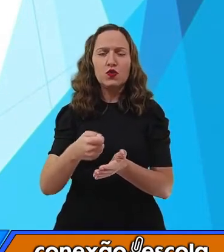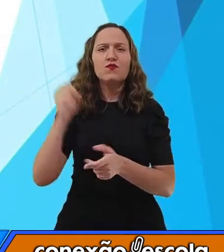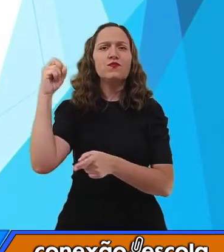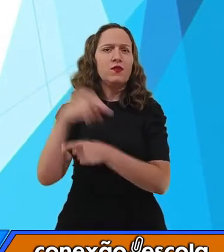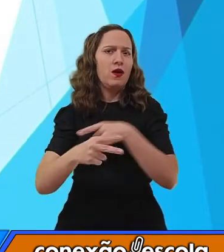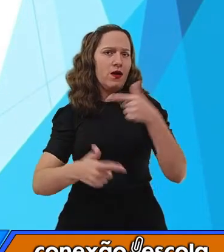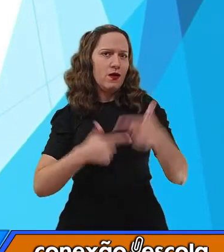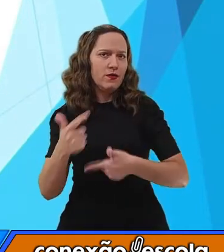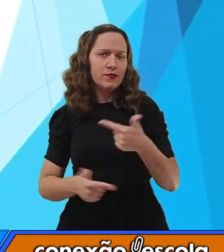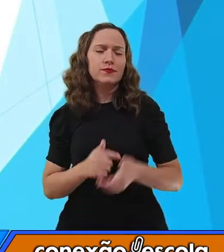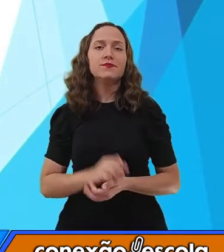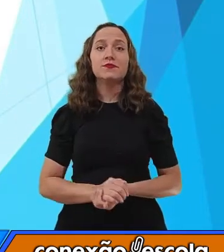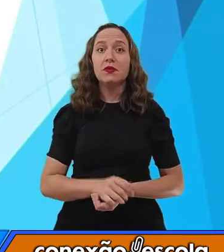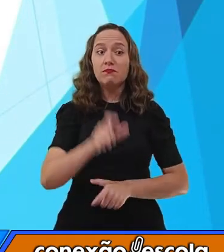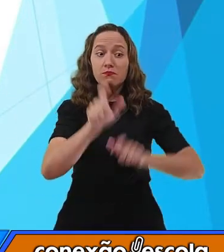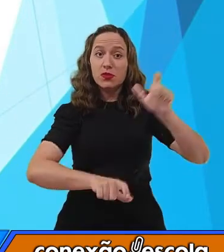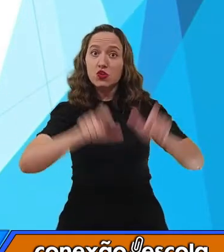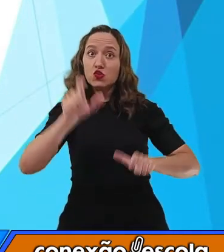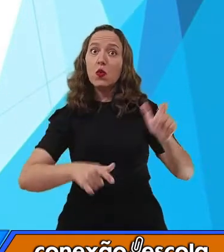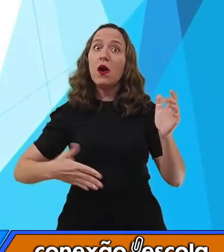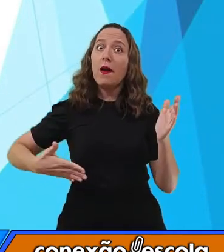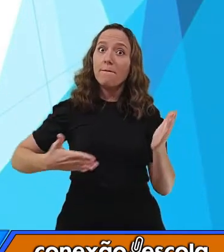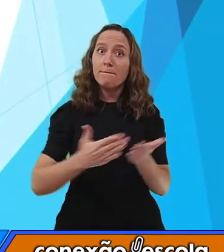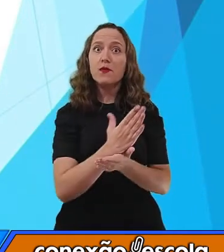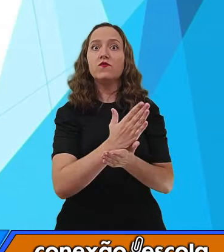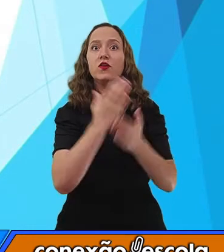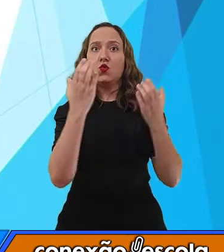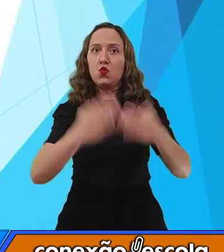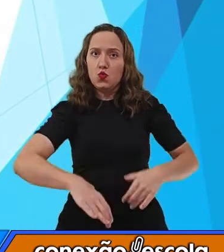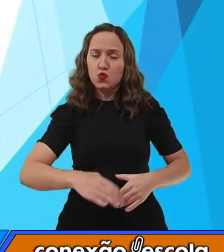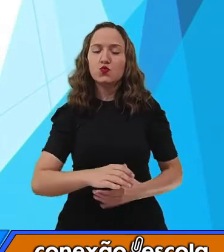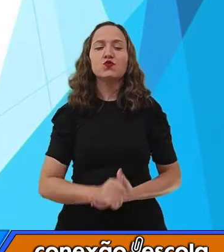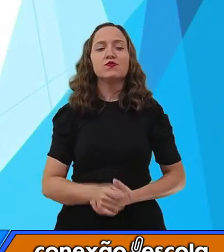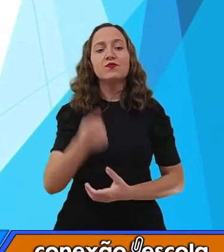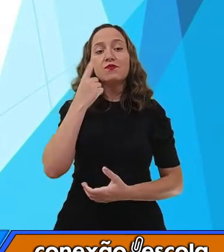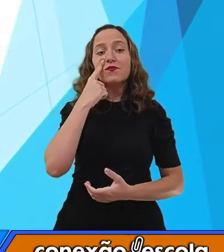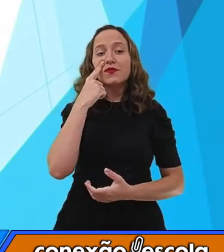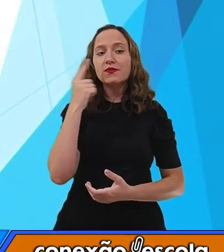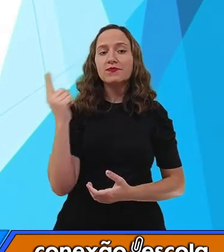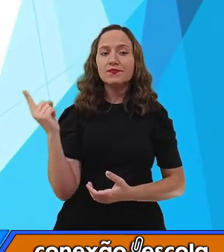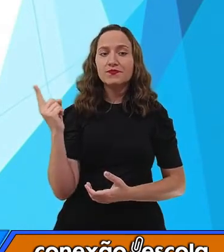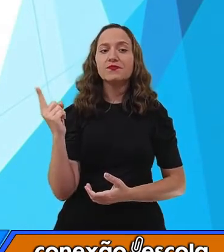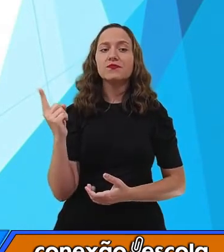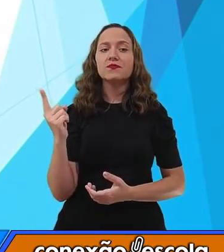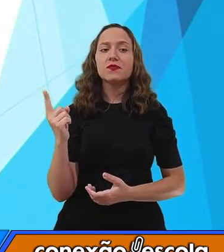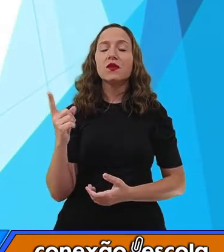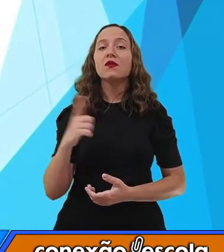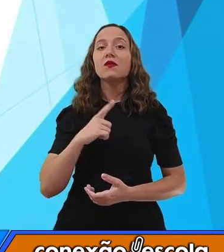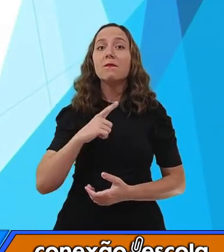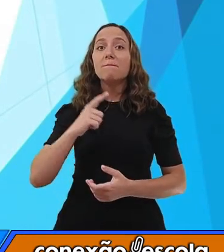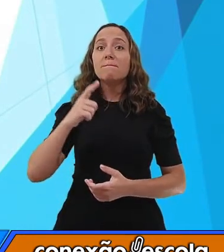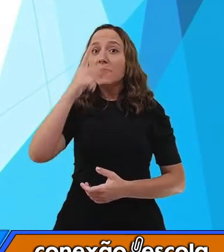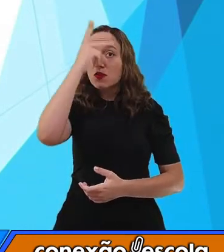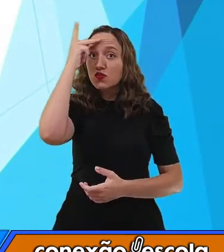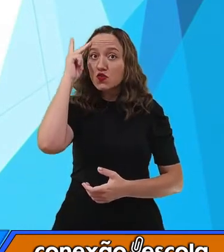candidatos aprovados. Olha aqui embaixo de novo. Os candidatos deverão